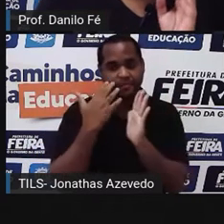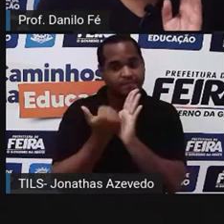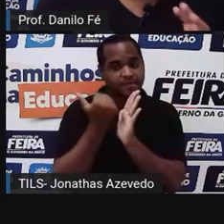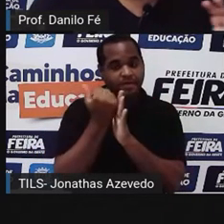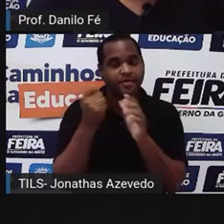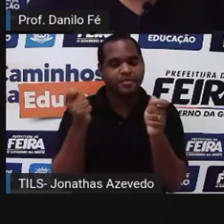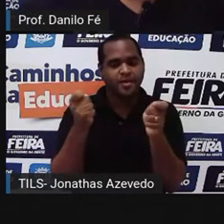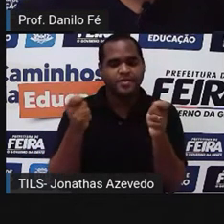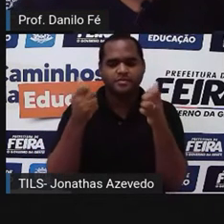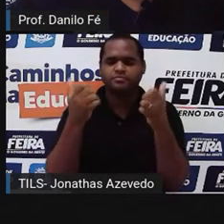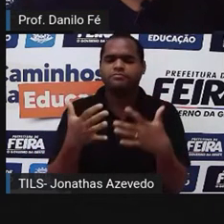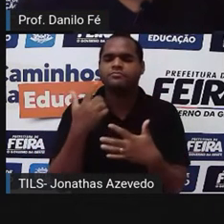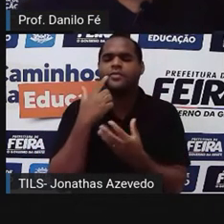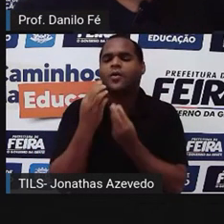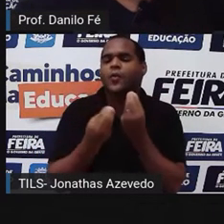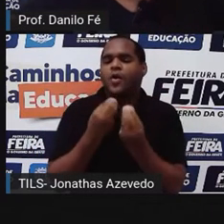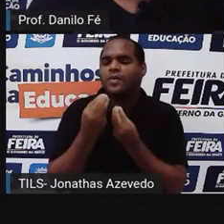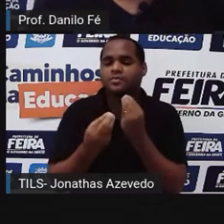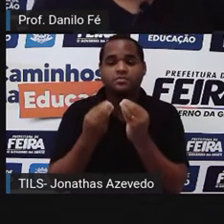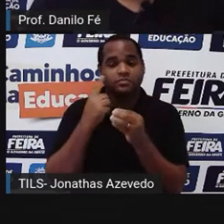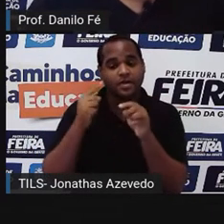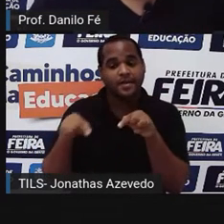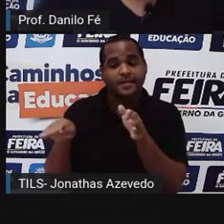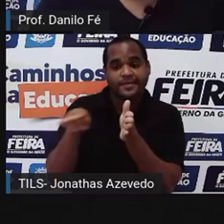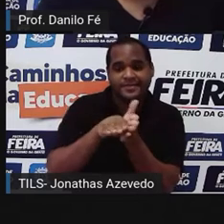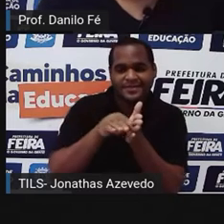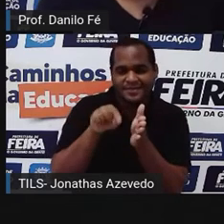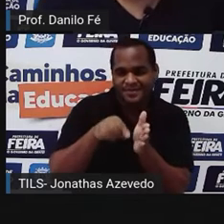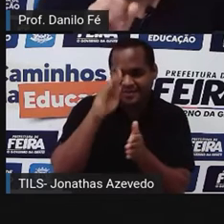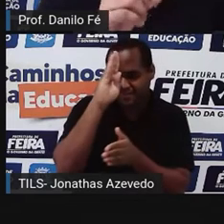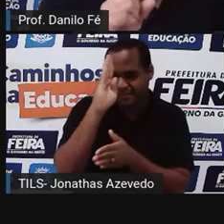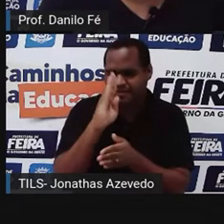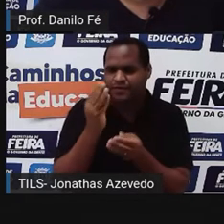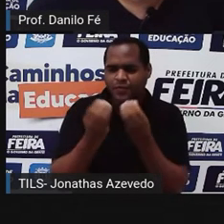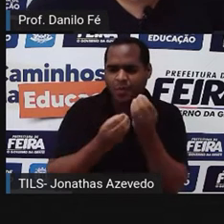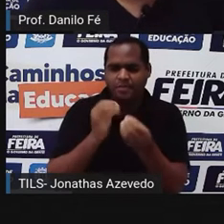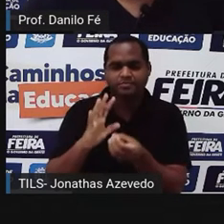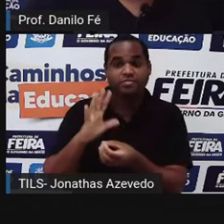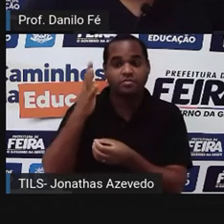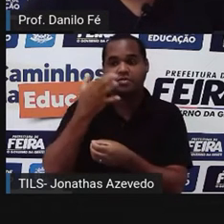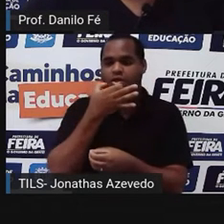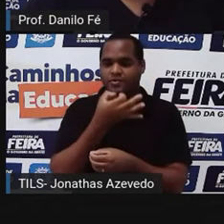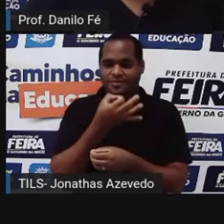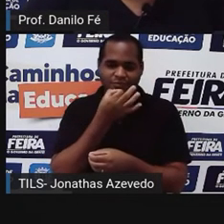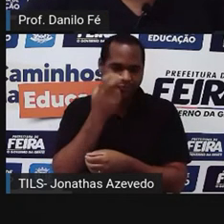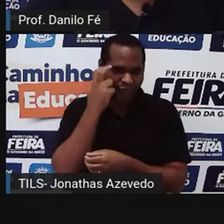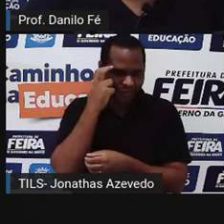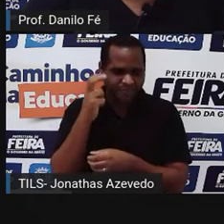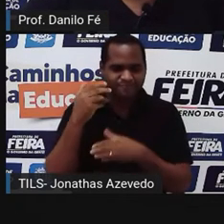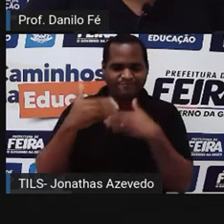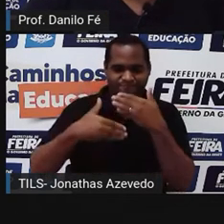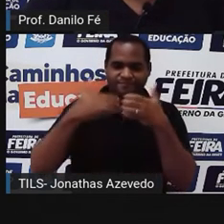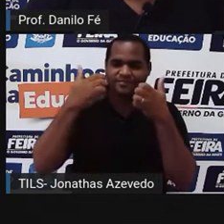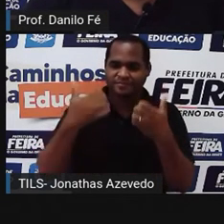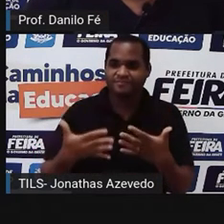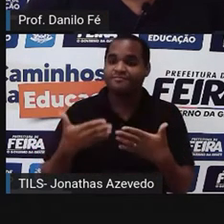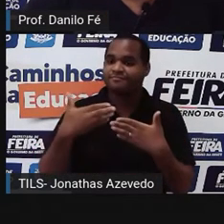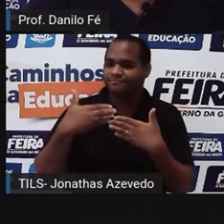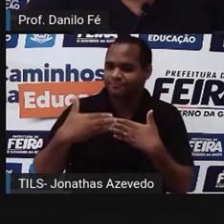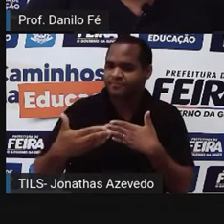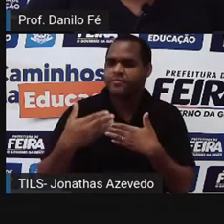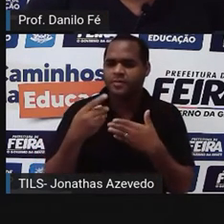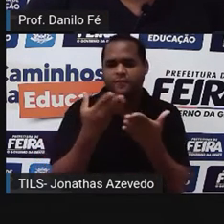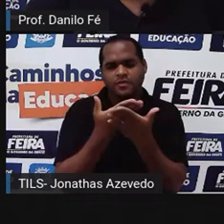aí o Rei chega no Brasil, um acontecimento. Eu vou dar uma dica cultural mais à frente, que vocês, por